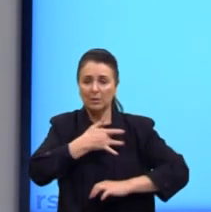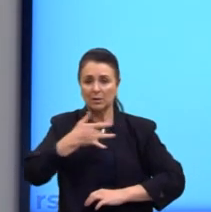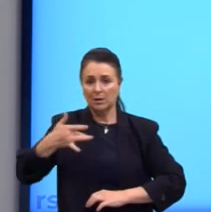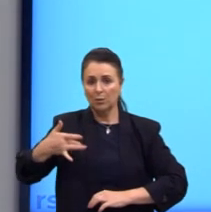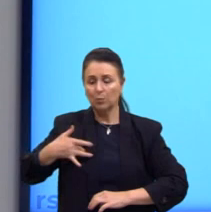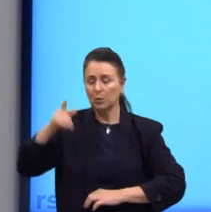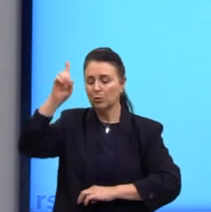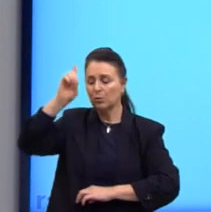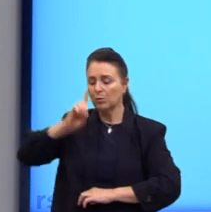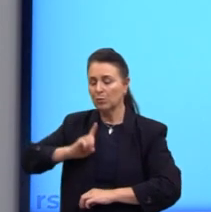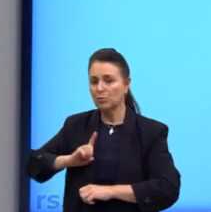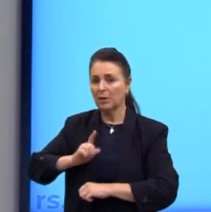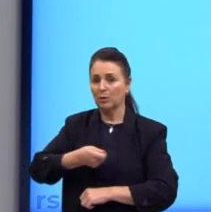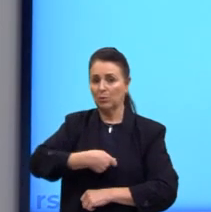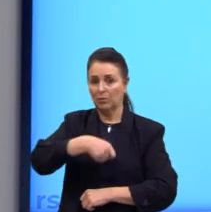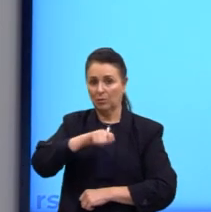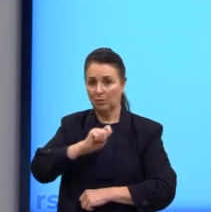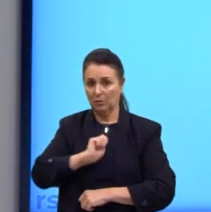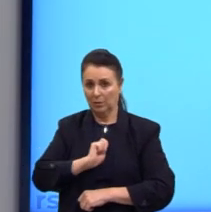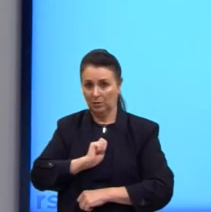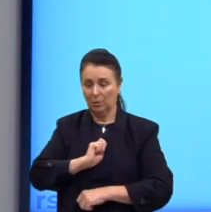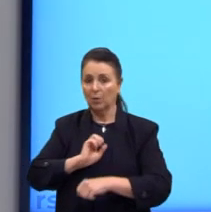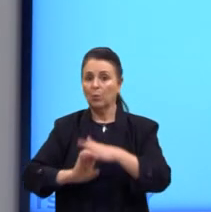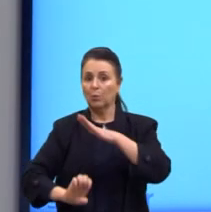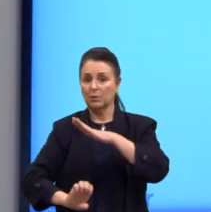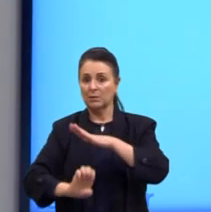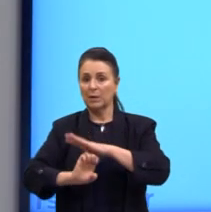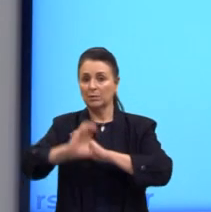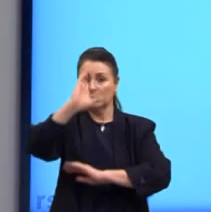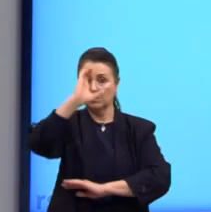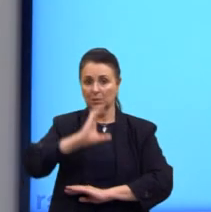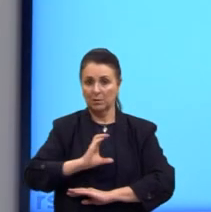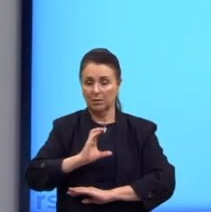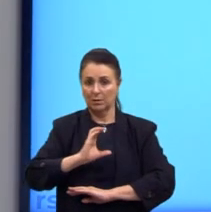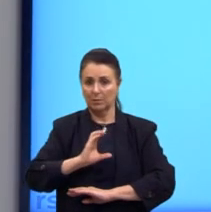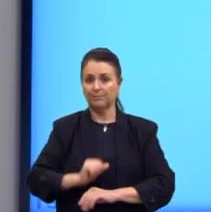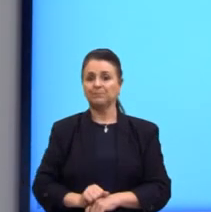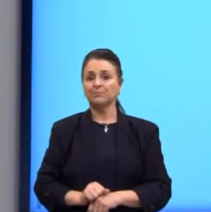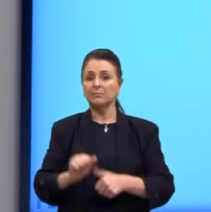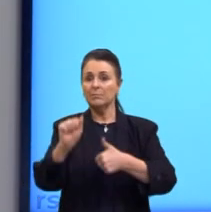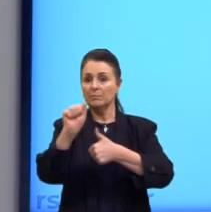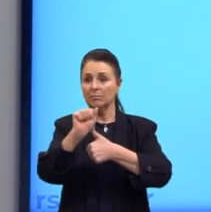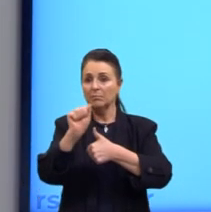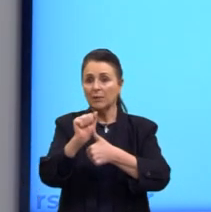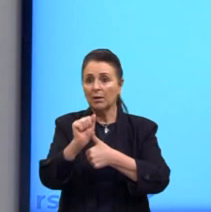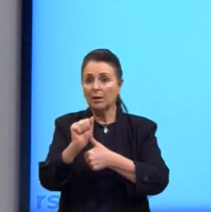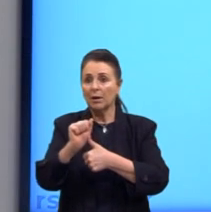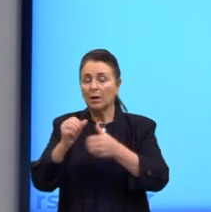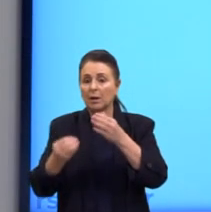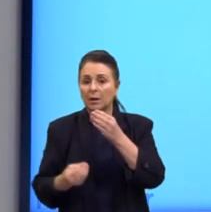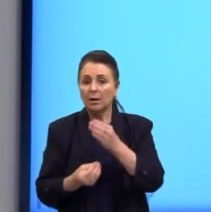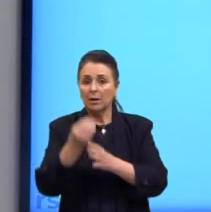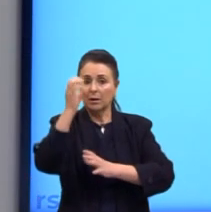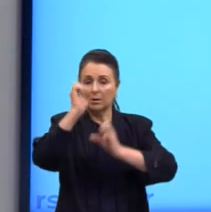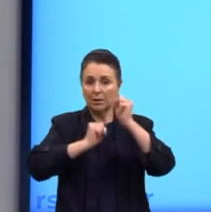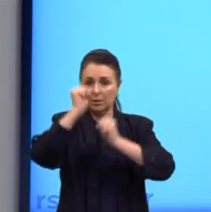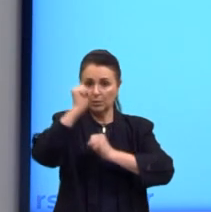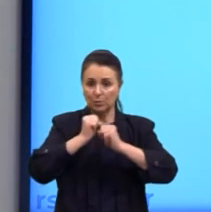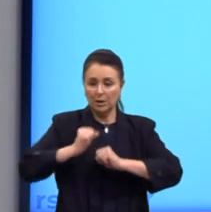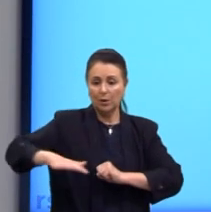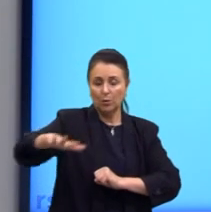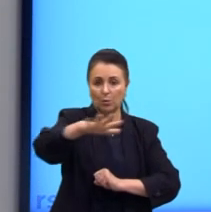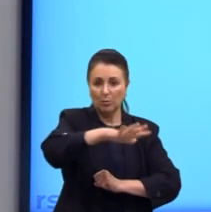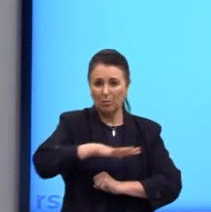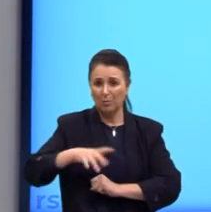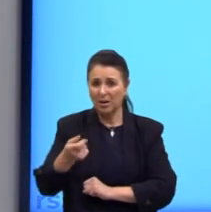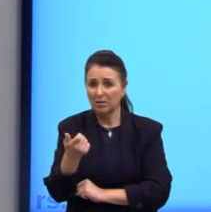e direitos civis. Estado cidadão. Alternativa. Incremento da indústria e atuação no mercado financeiro. Só isso não